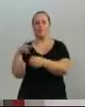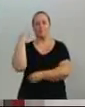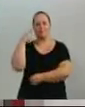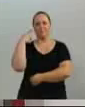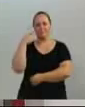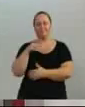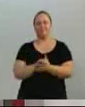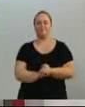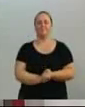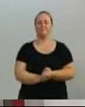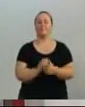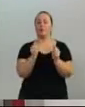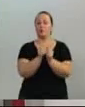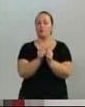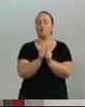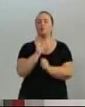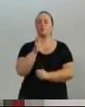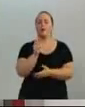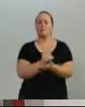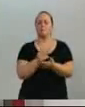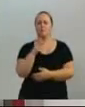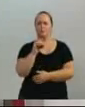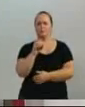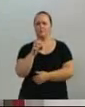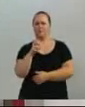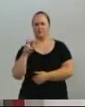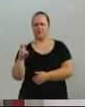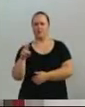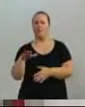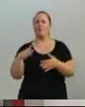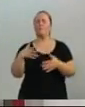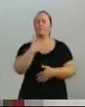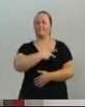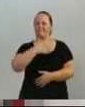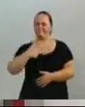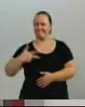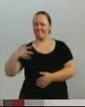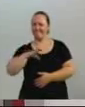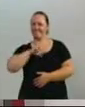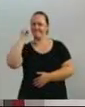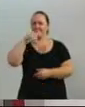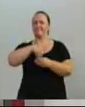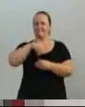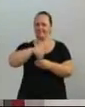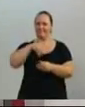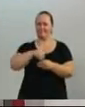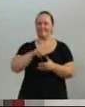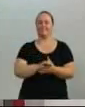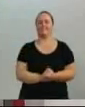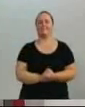o prefeito João Paulo Clarebin ganhou a eleição, governaram juntos, o vereador Mário secretário, o vereador Beto